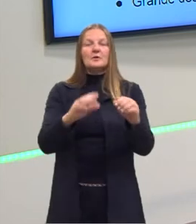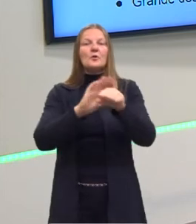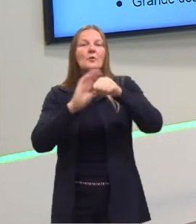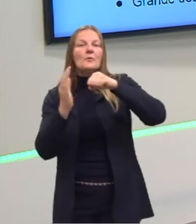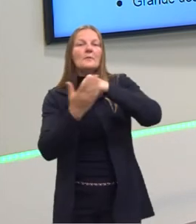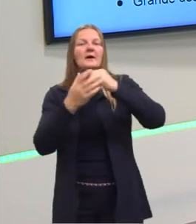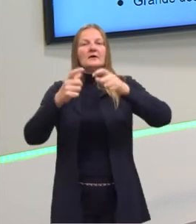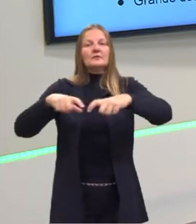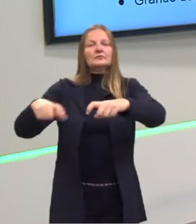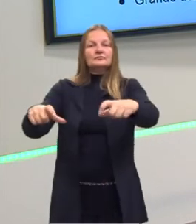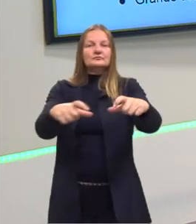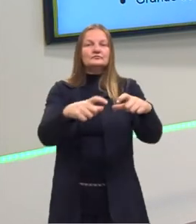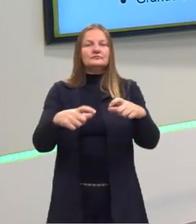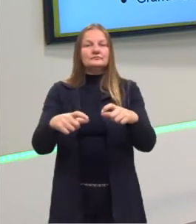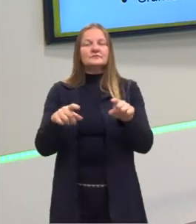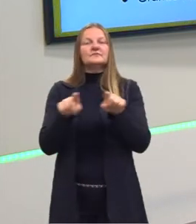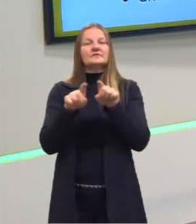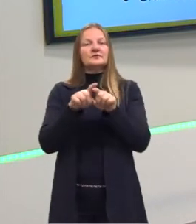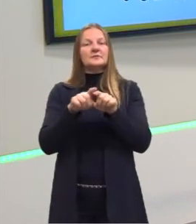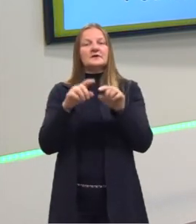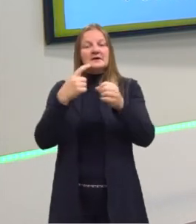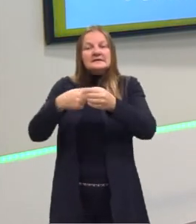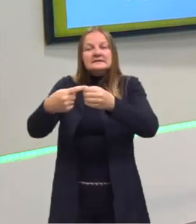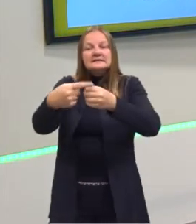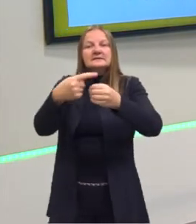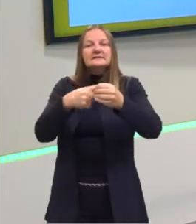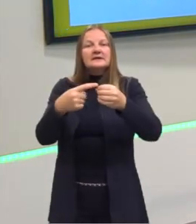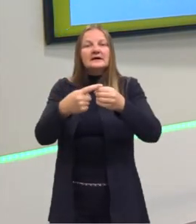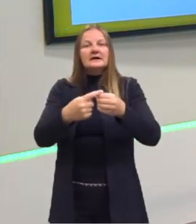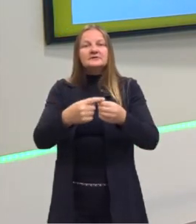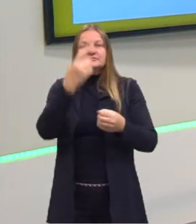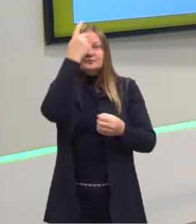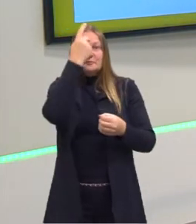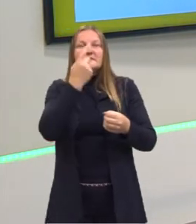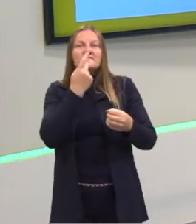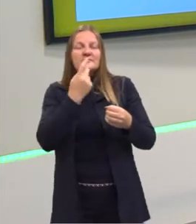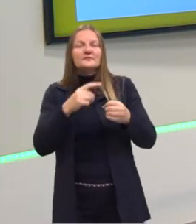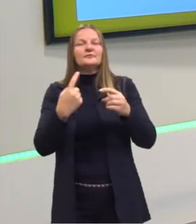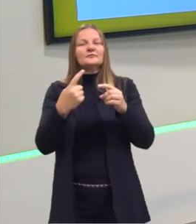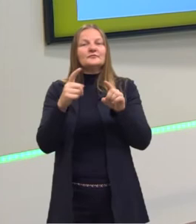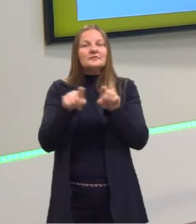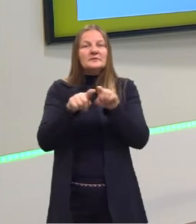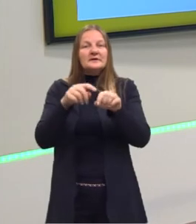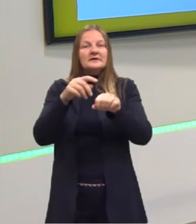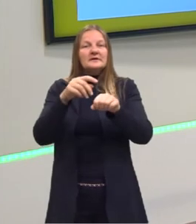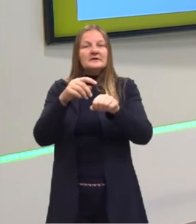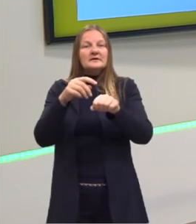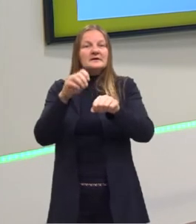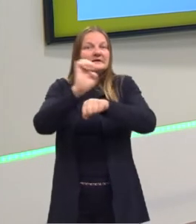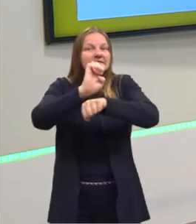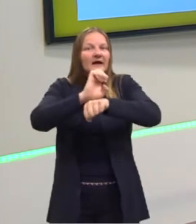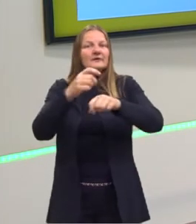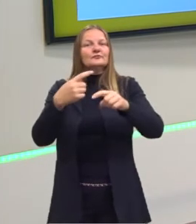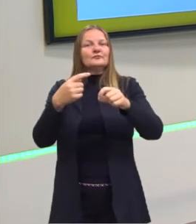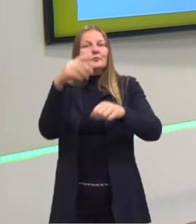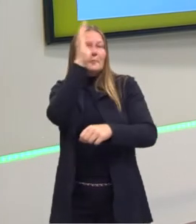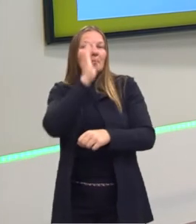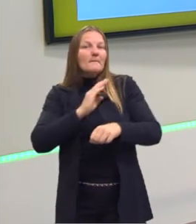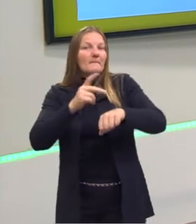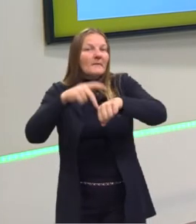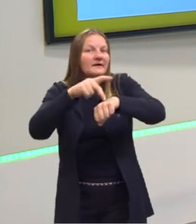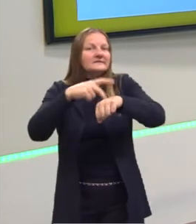bairro. Depois, a gente é parecido com a nossa cidade, com o nosso estado e com o nosso país. Nós somos isso.